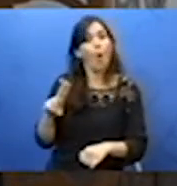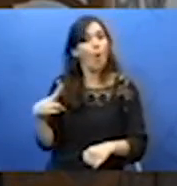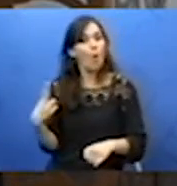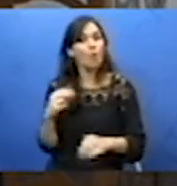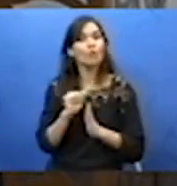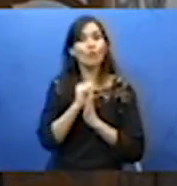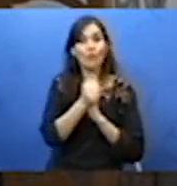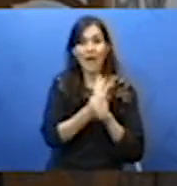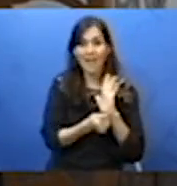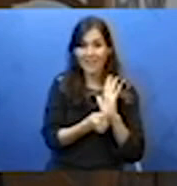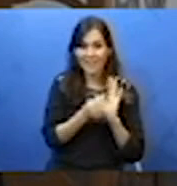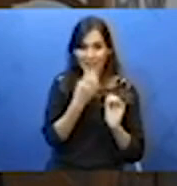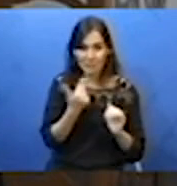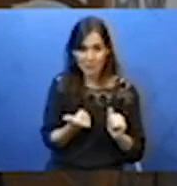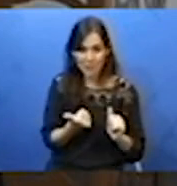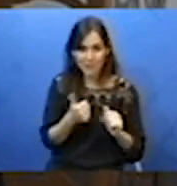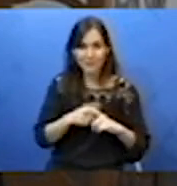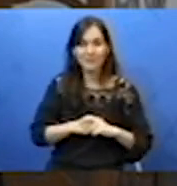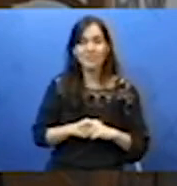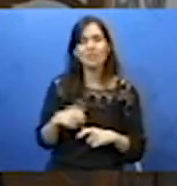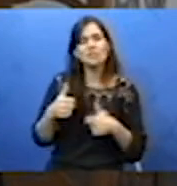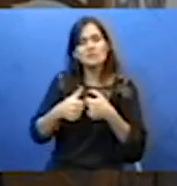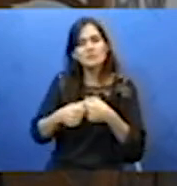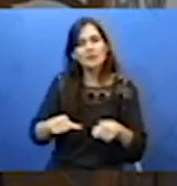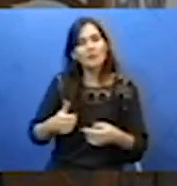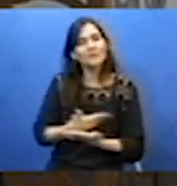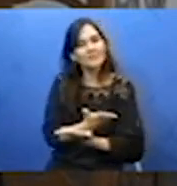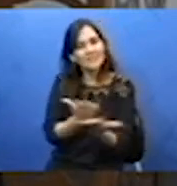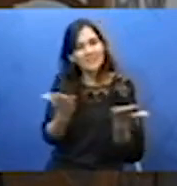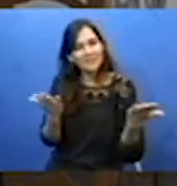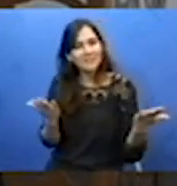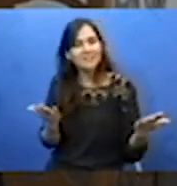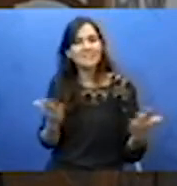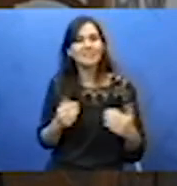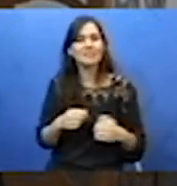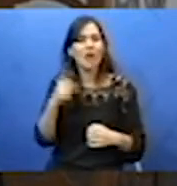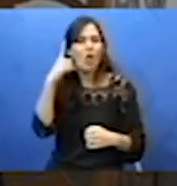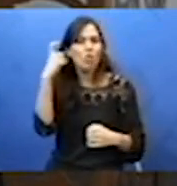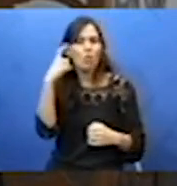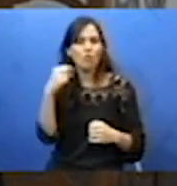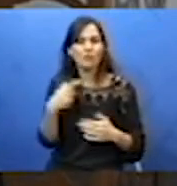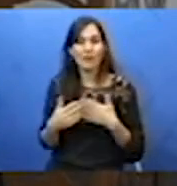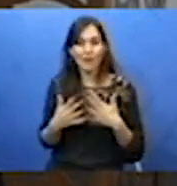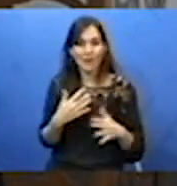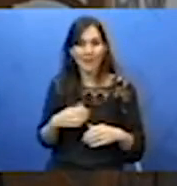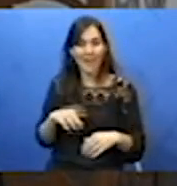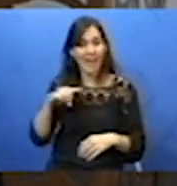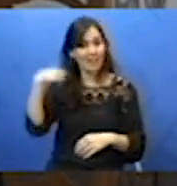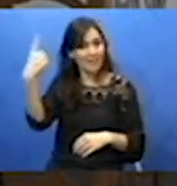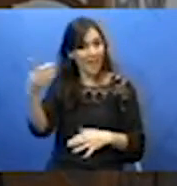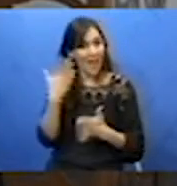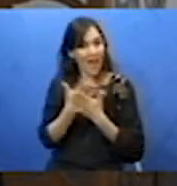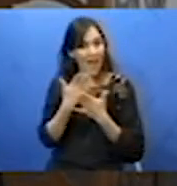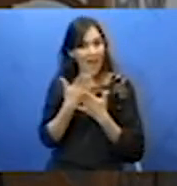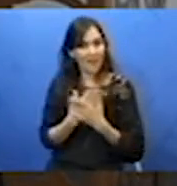tá bom? É isso aí, pessoal. Estamos à disposição para qualquer dúvida de vocês. Até a próxima aula. Até a próxima.